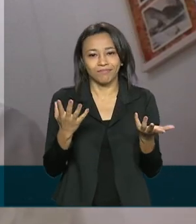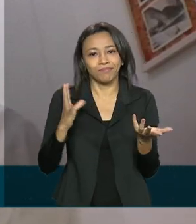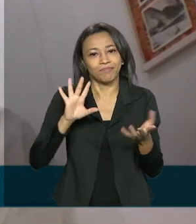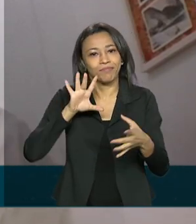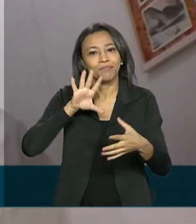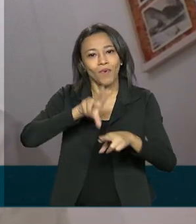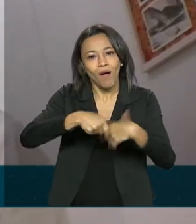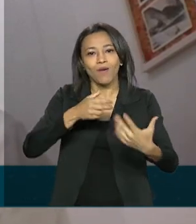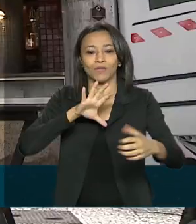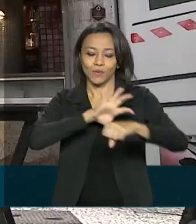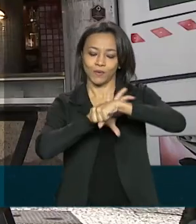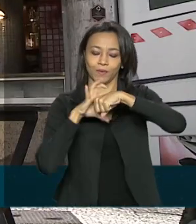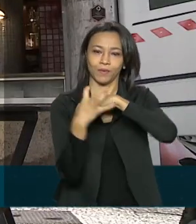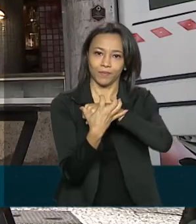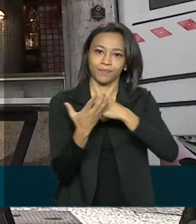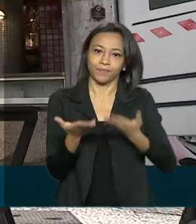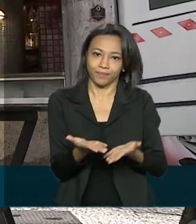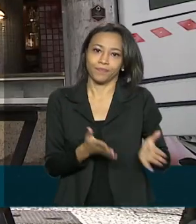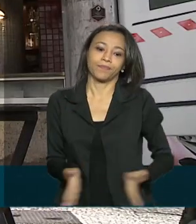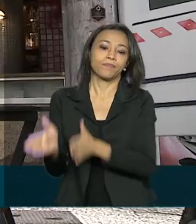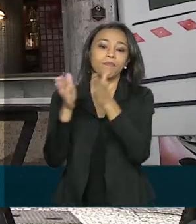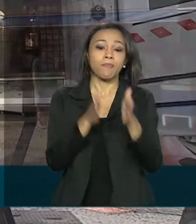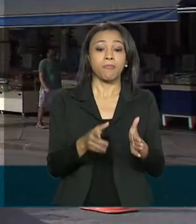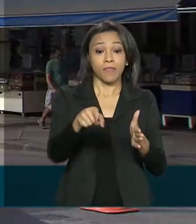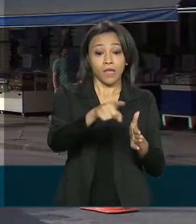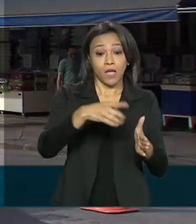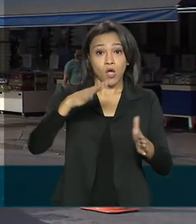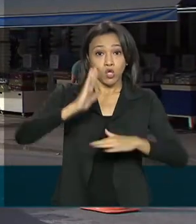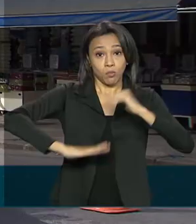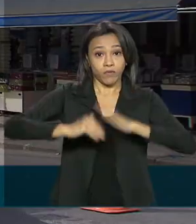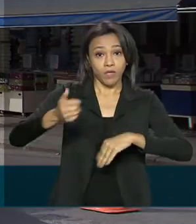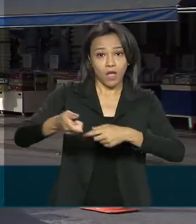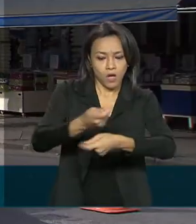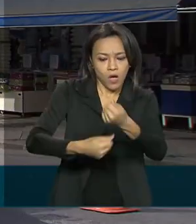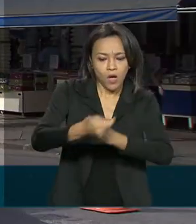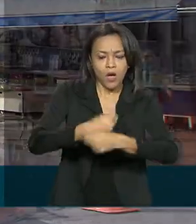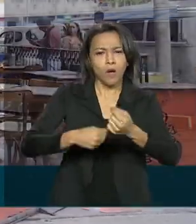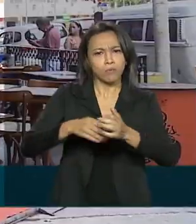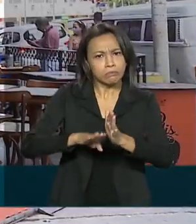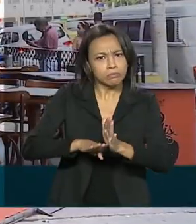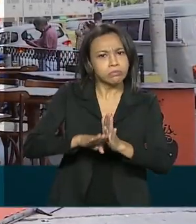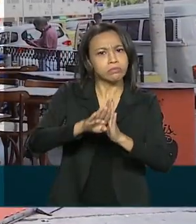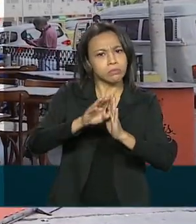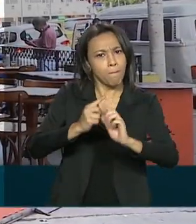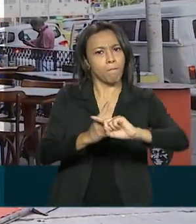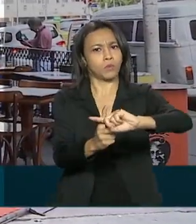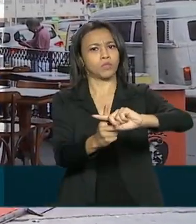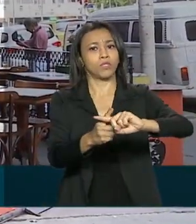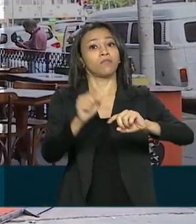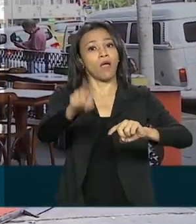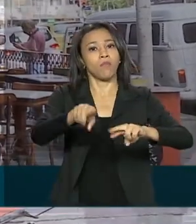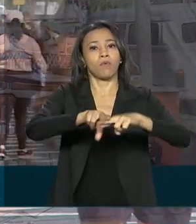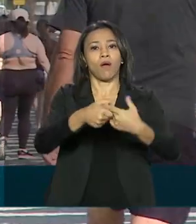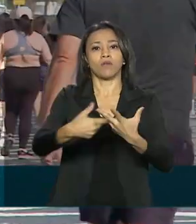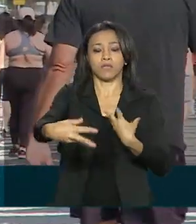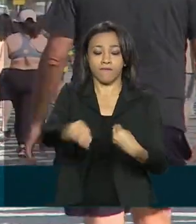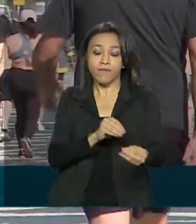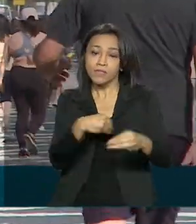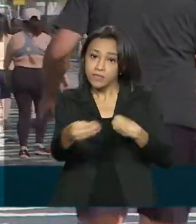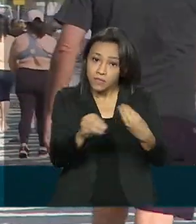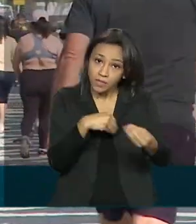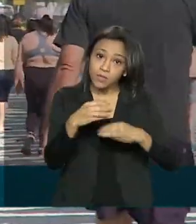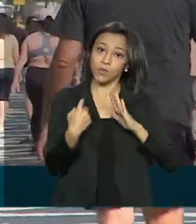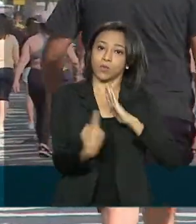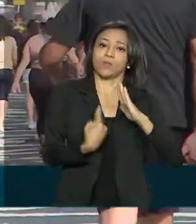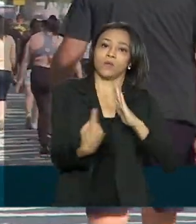de covid-19. Para economistas, o desempenho positivo é resultado da flexibilização do isolamento